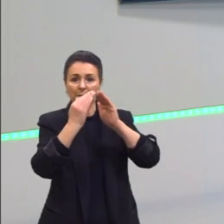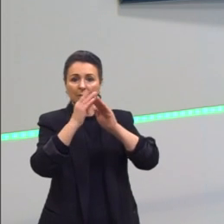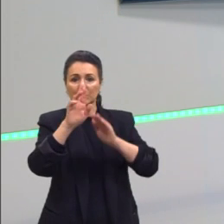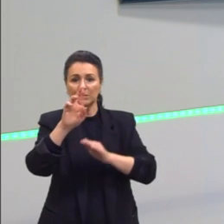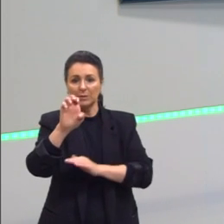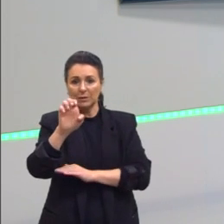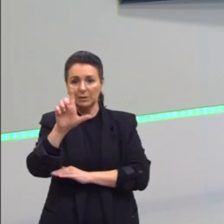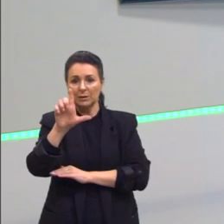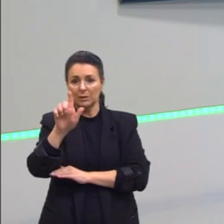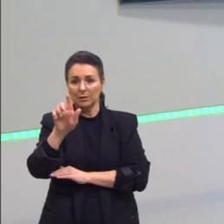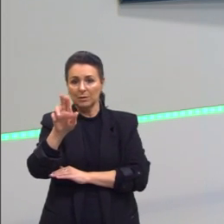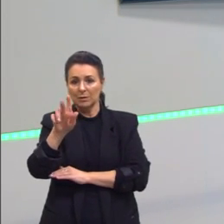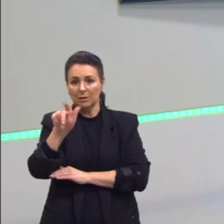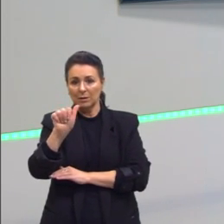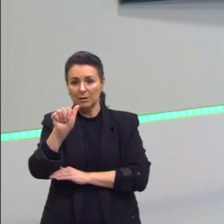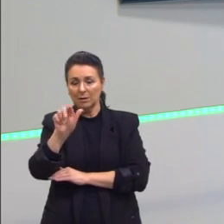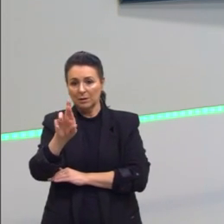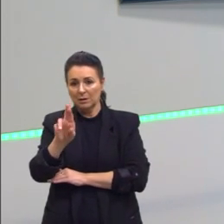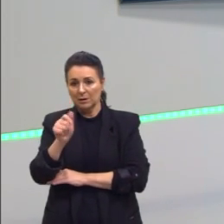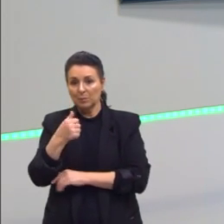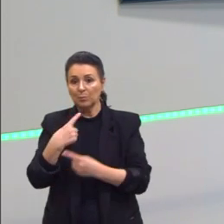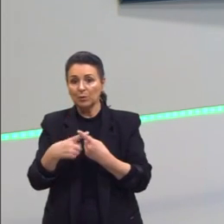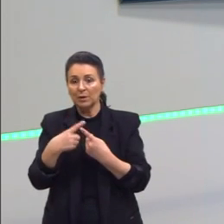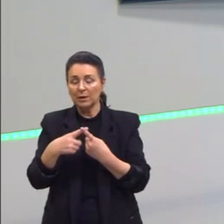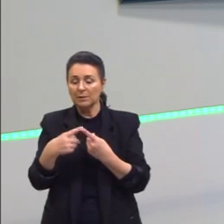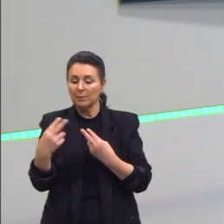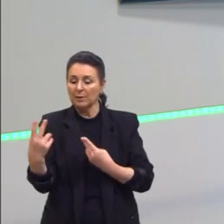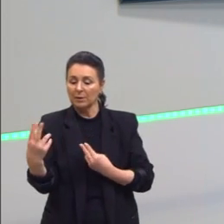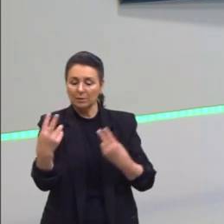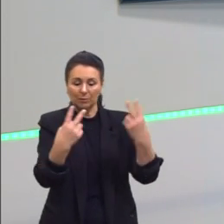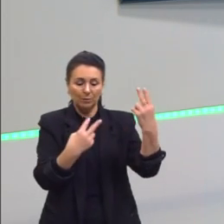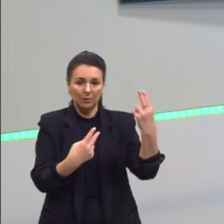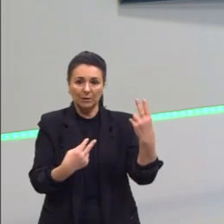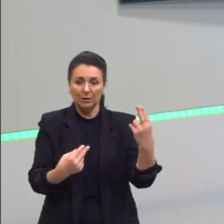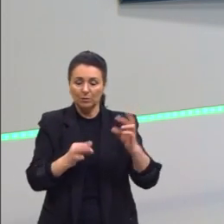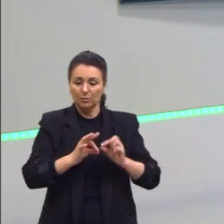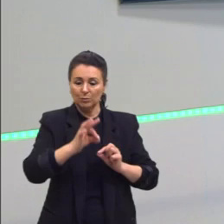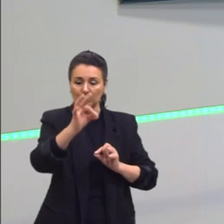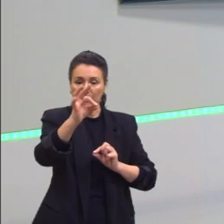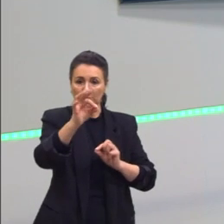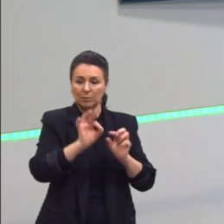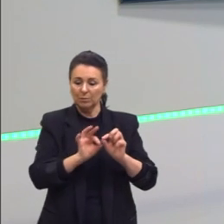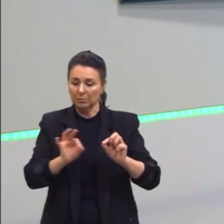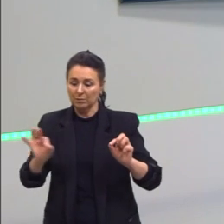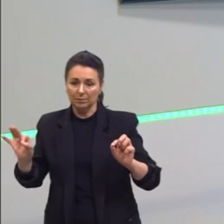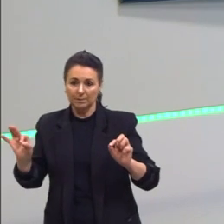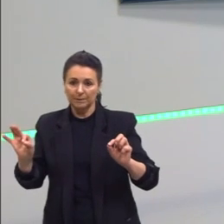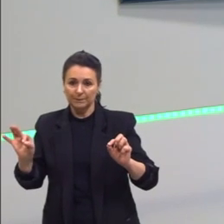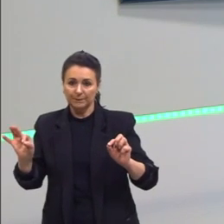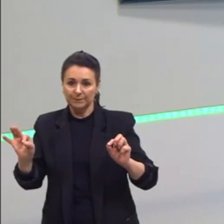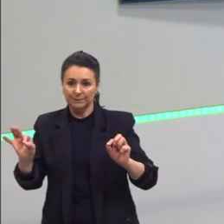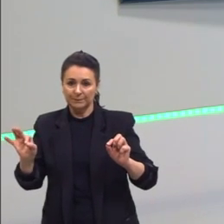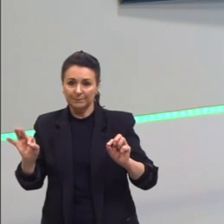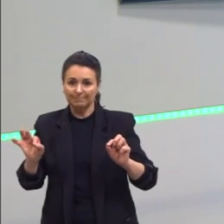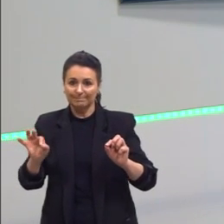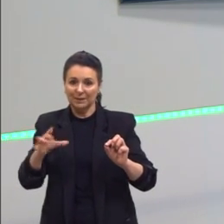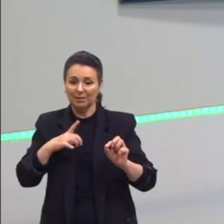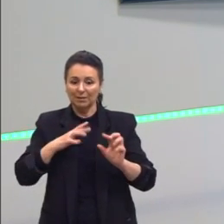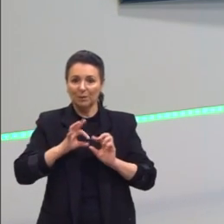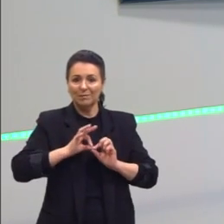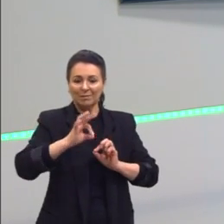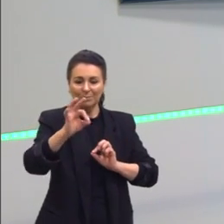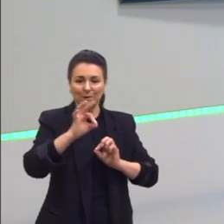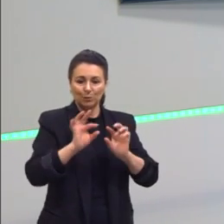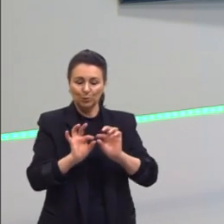regular sempre se refere à igualdade dos comprimentos de reta que formam os segmentos